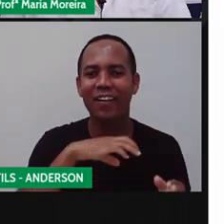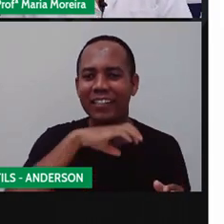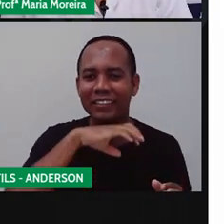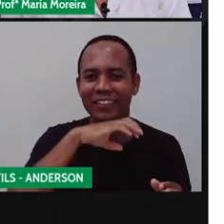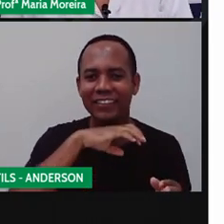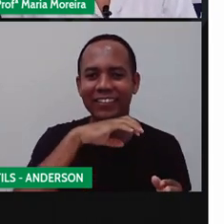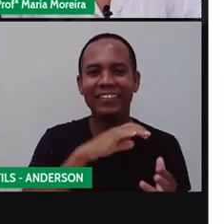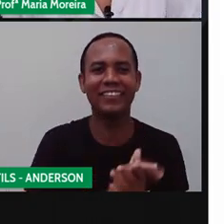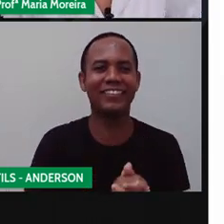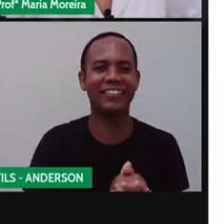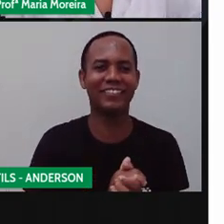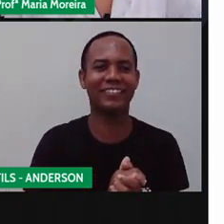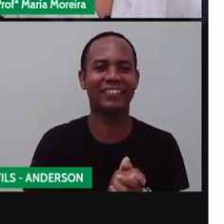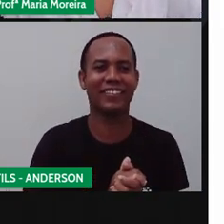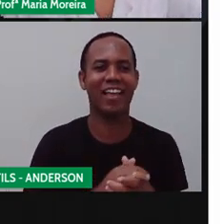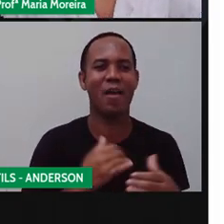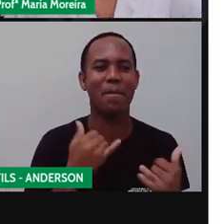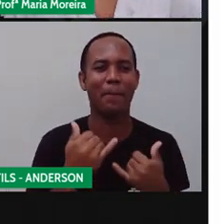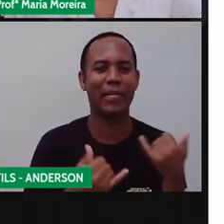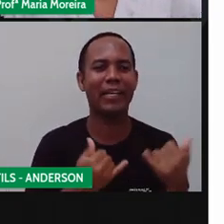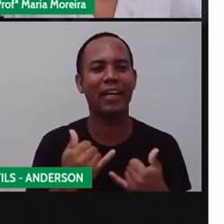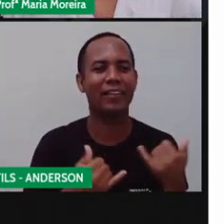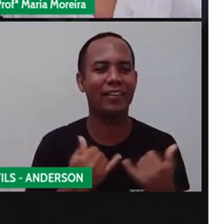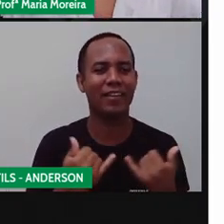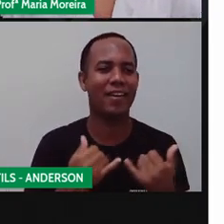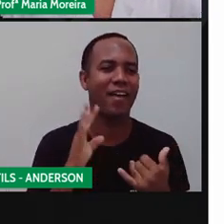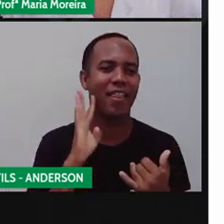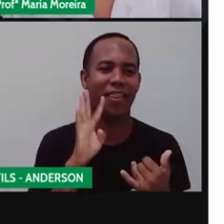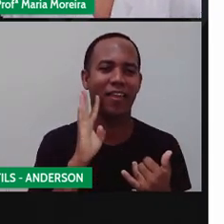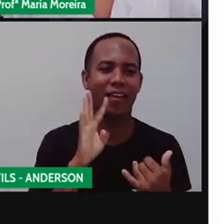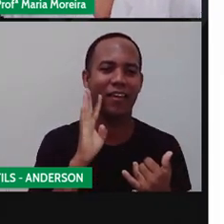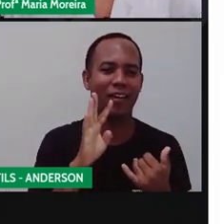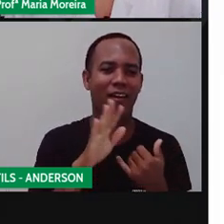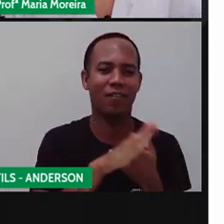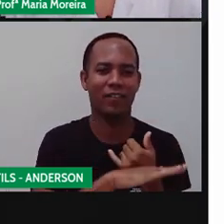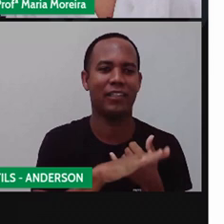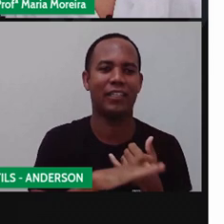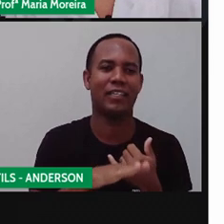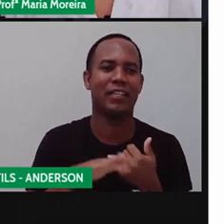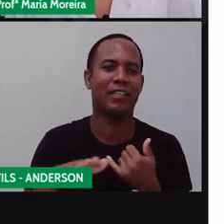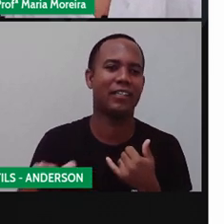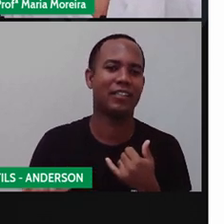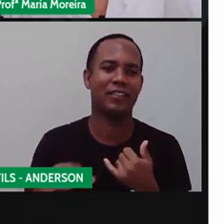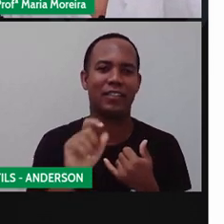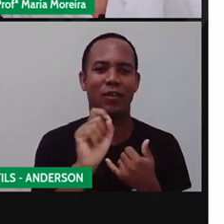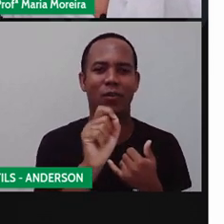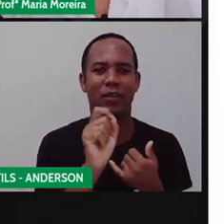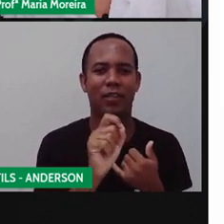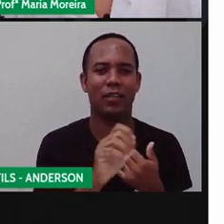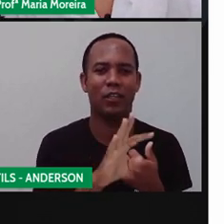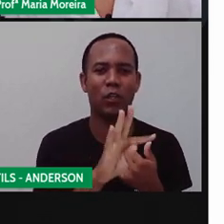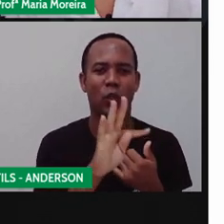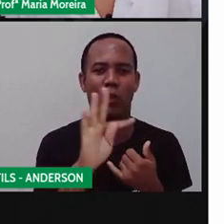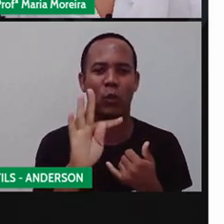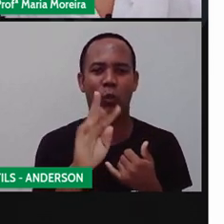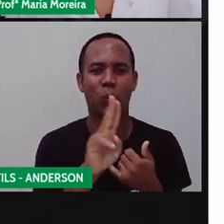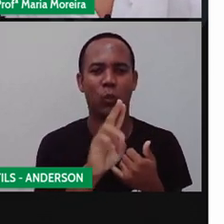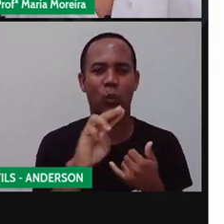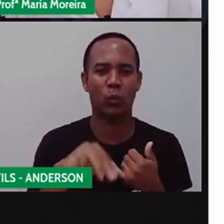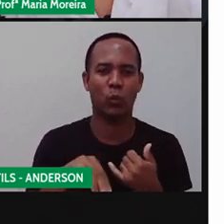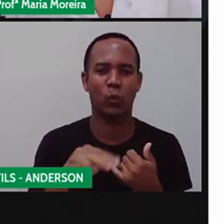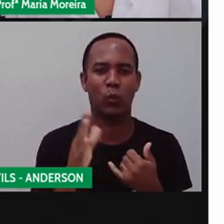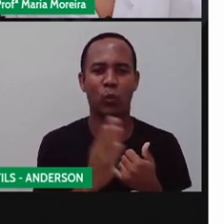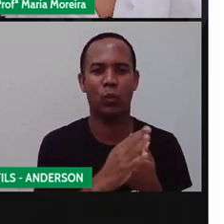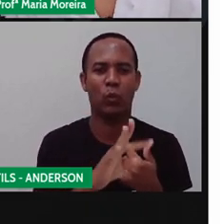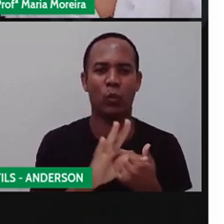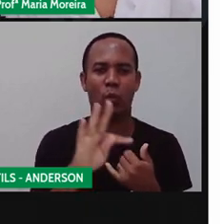Já em Togo, uma das brincadeiras mais populares nos jardins de infância é o tum-tum, um jogo que se usa,